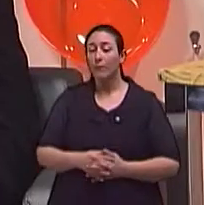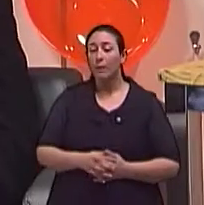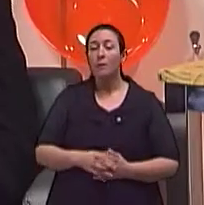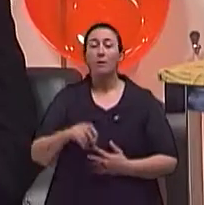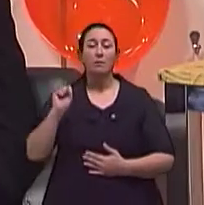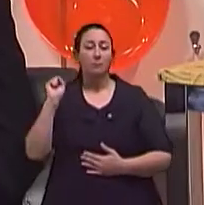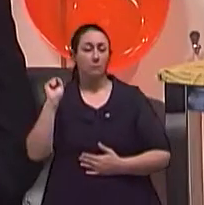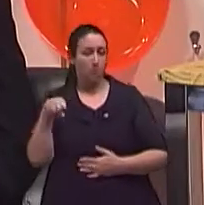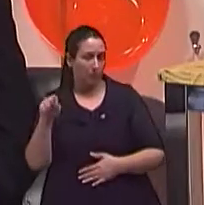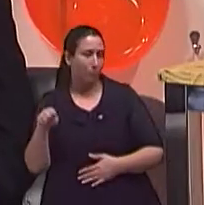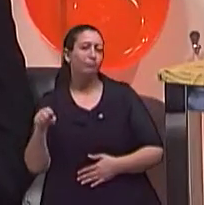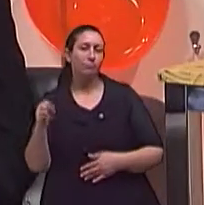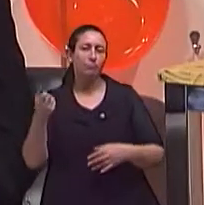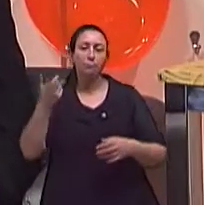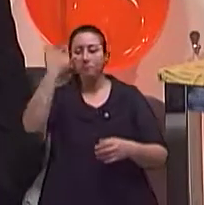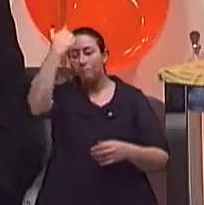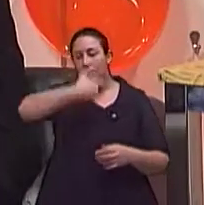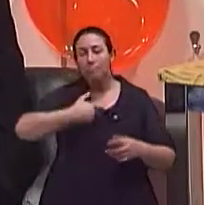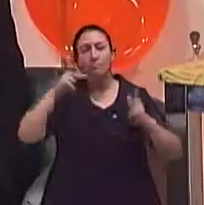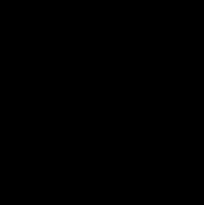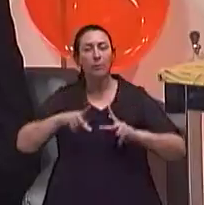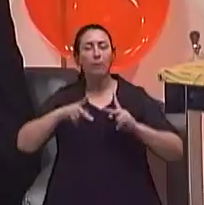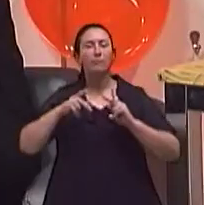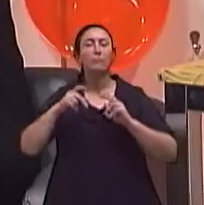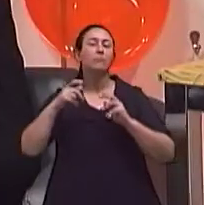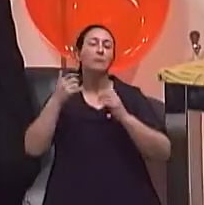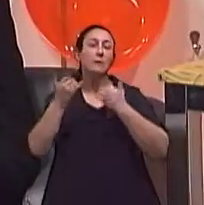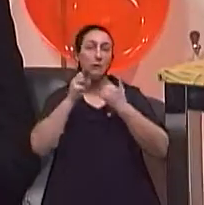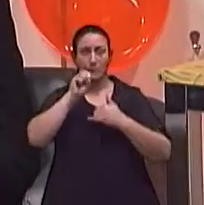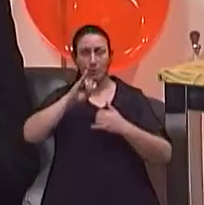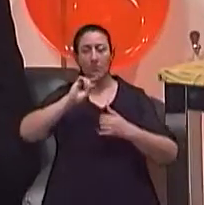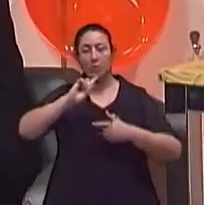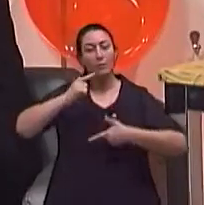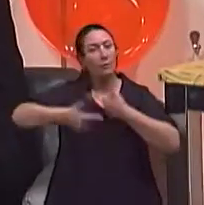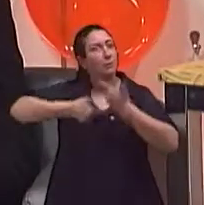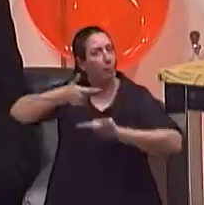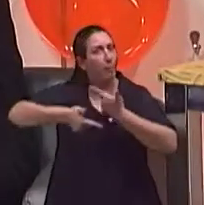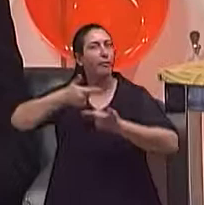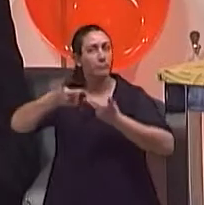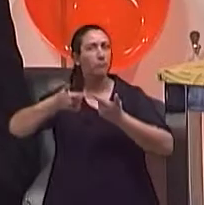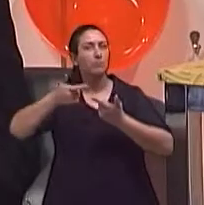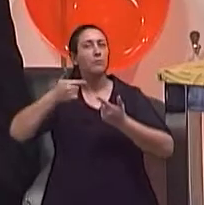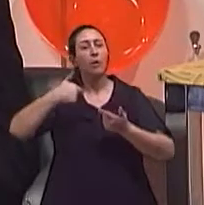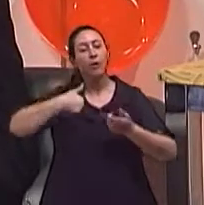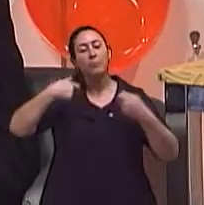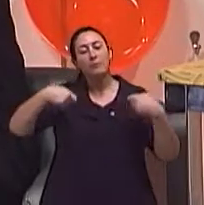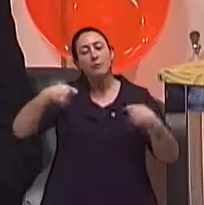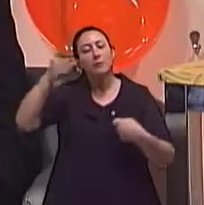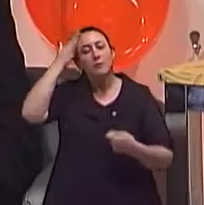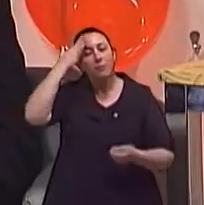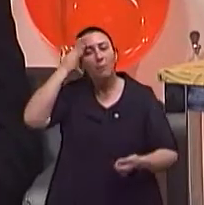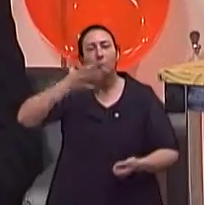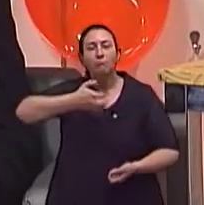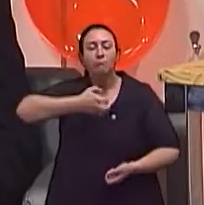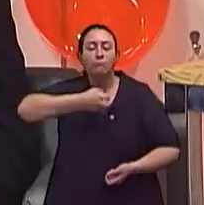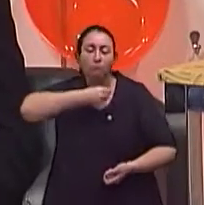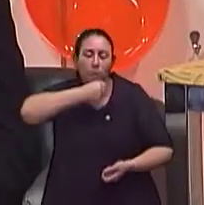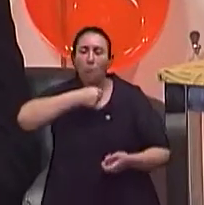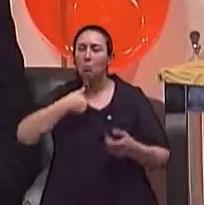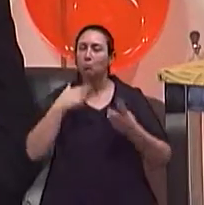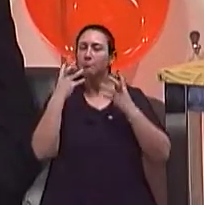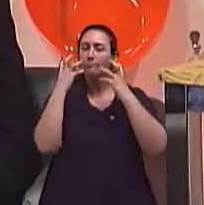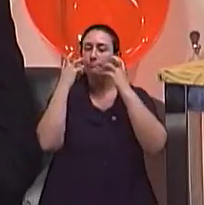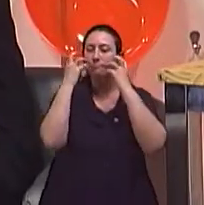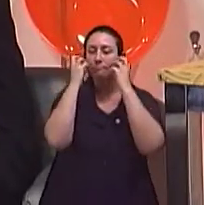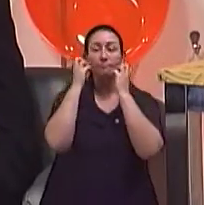que se paga pelo envelhecimento quando tu não trabalha com o fato de saber envelhecer. Ah, lá. Ele dá